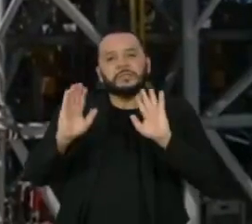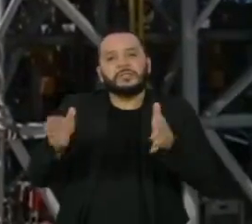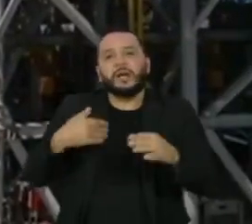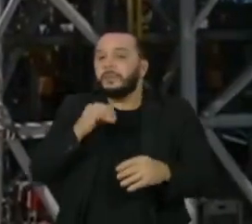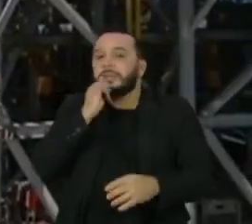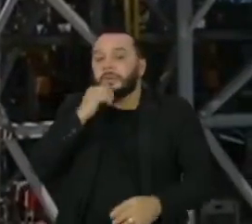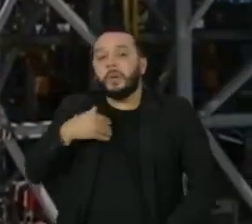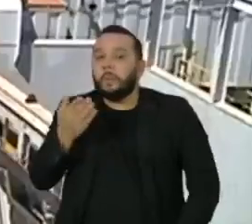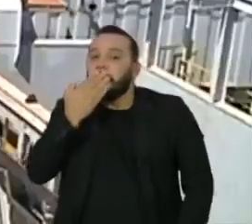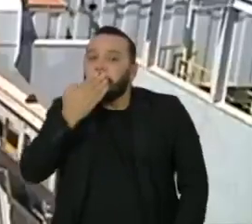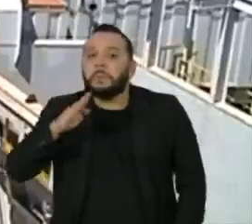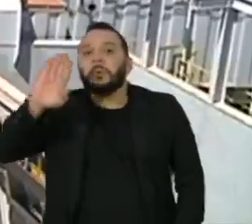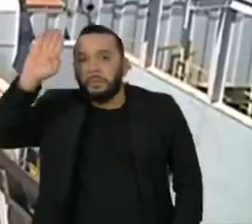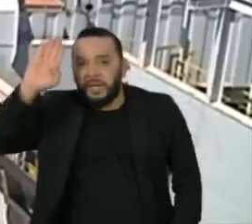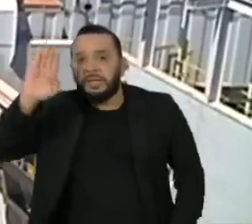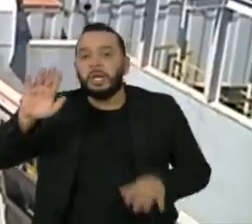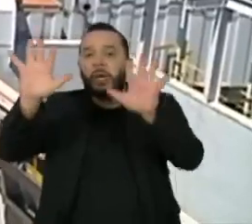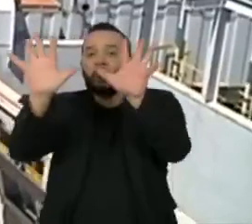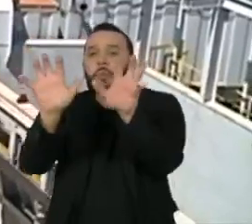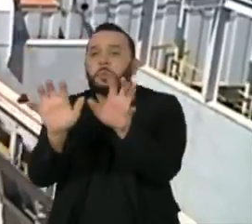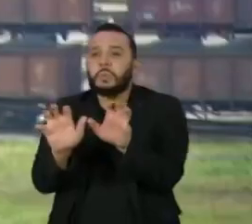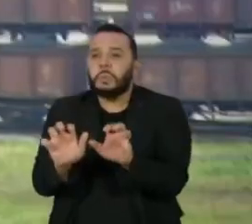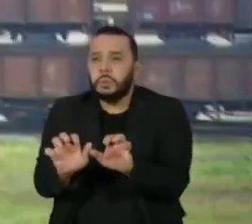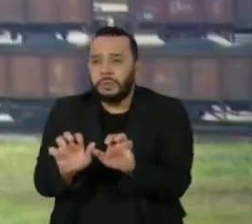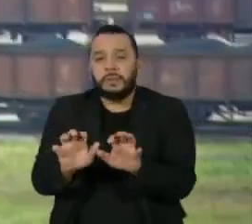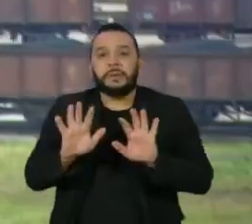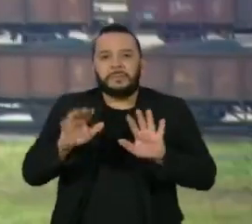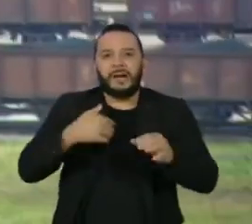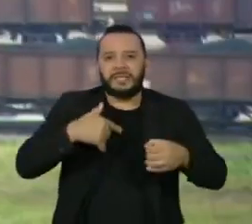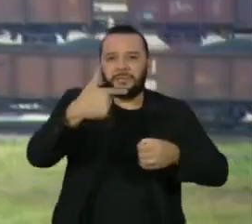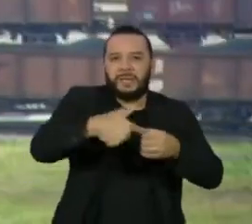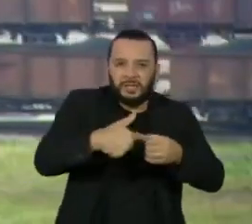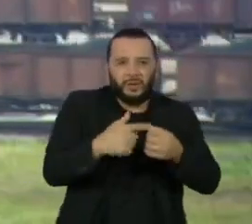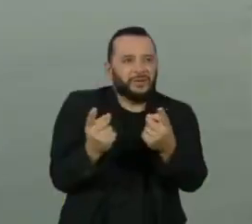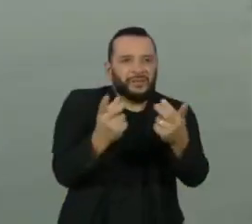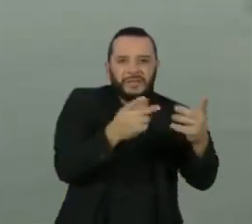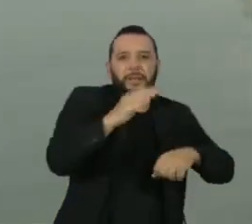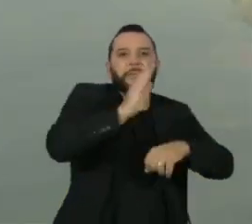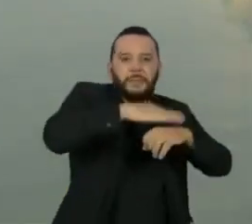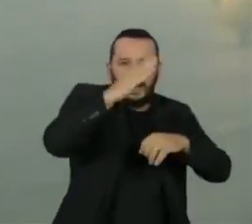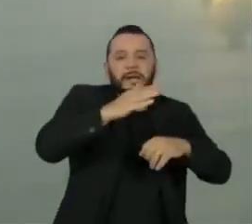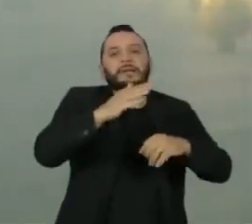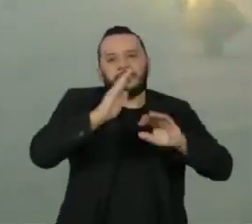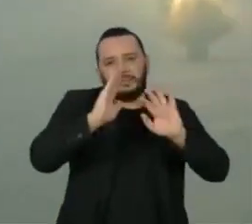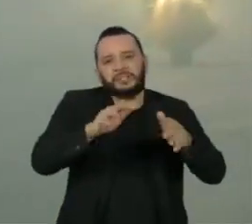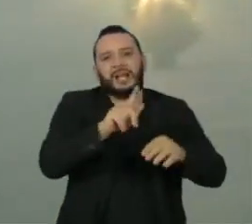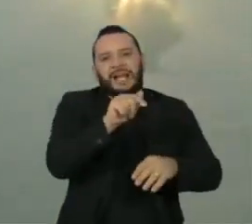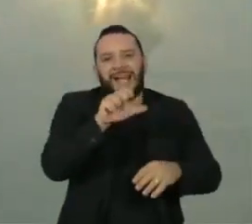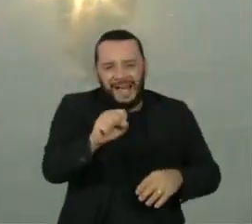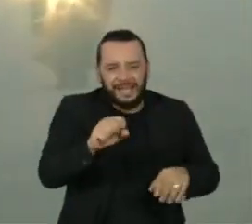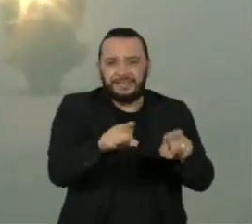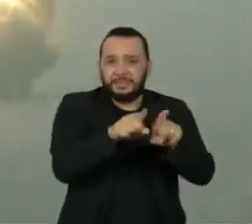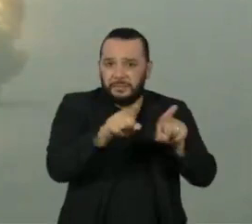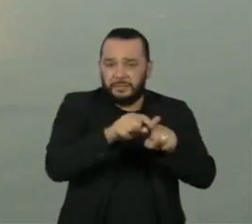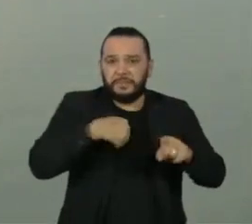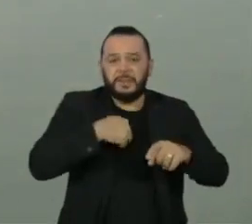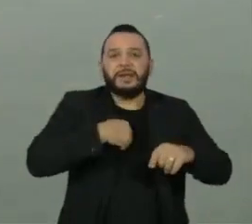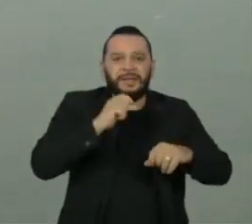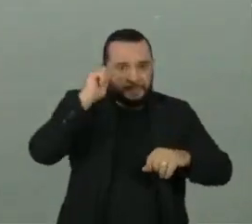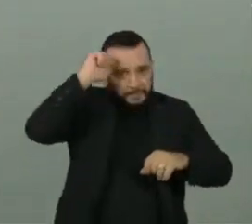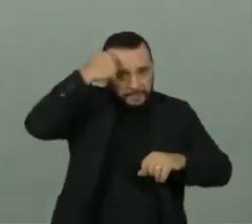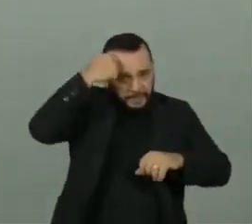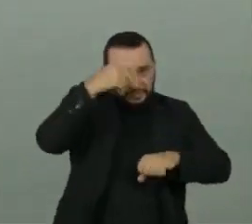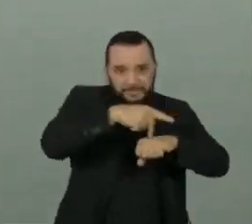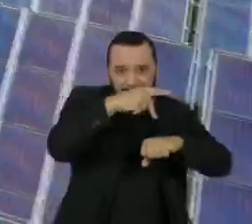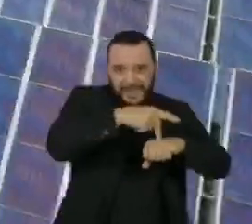poluentes e, ao mesmo tempo, aumentar a oferta de petróleo, gás e carvão. Os pesquisadores ressaltam ainda que o contrassenso se